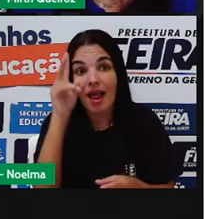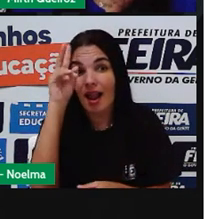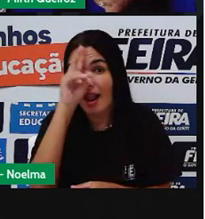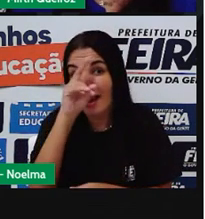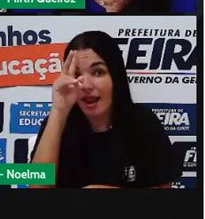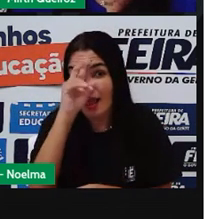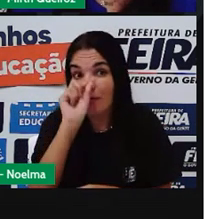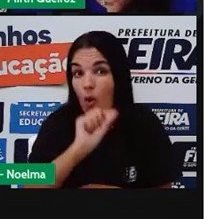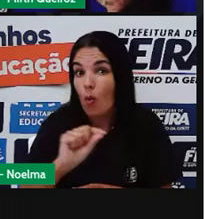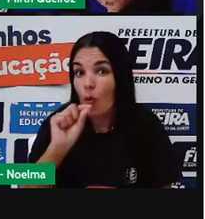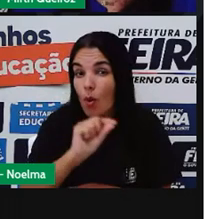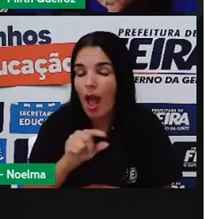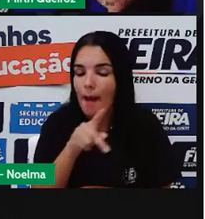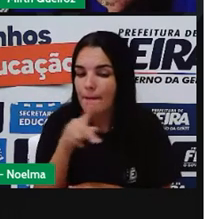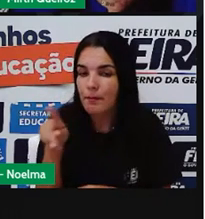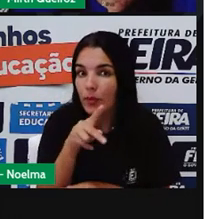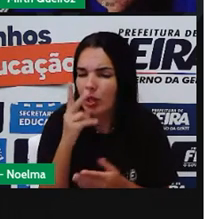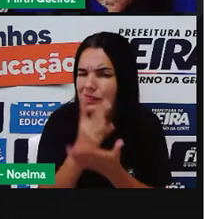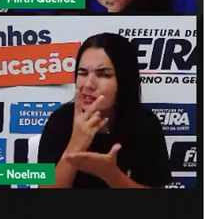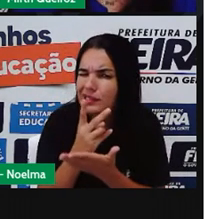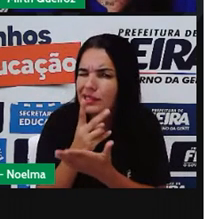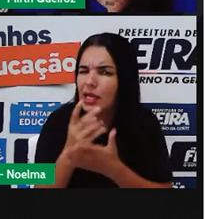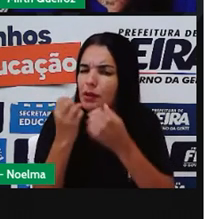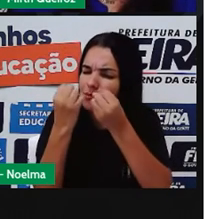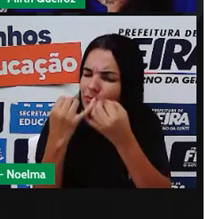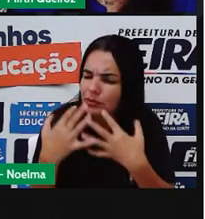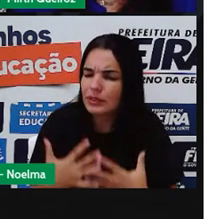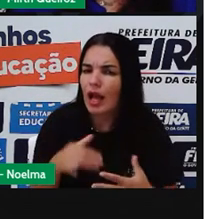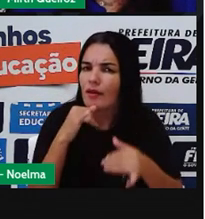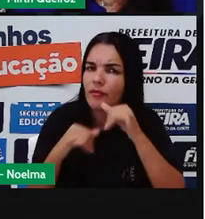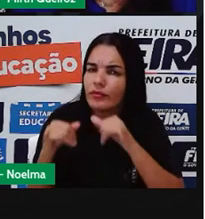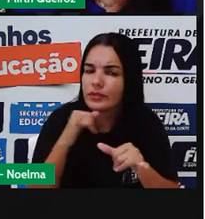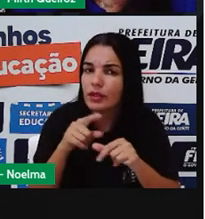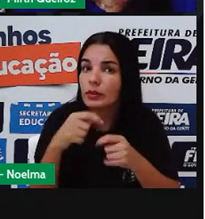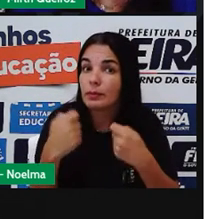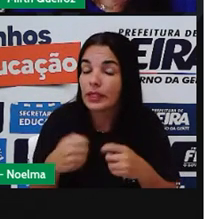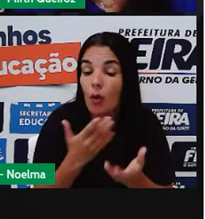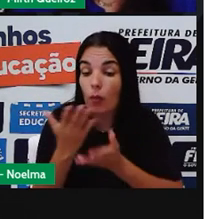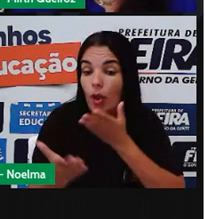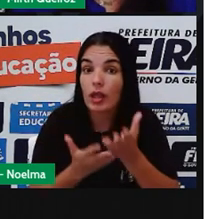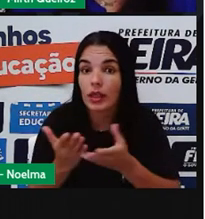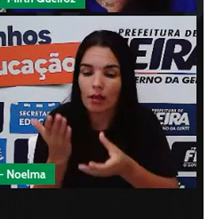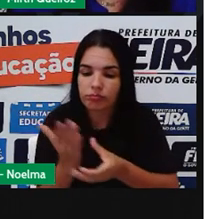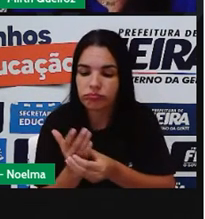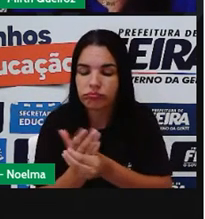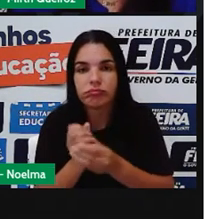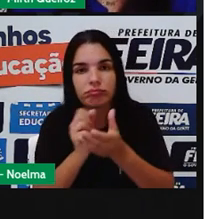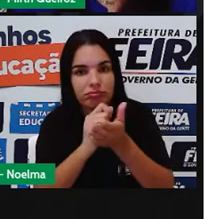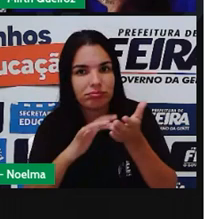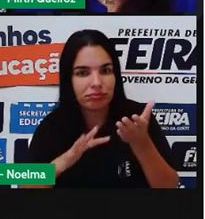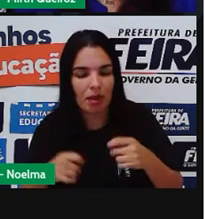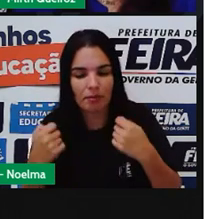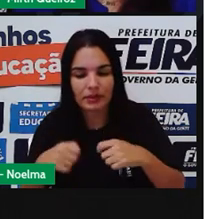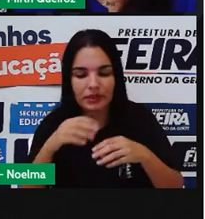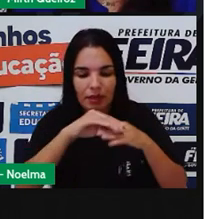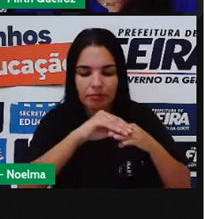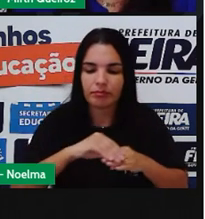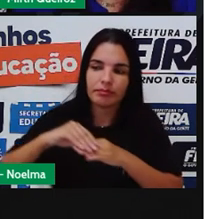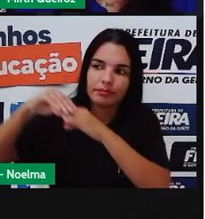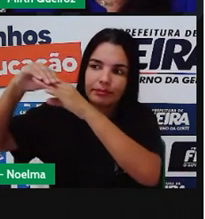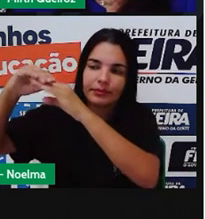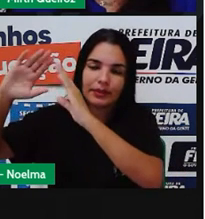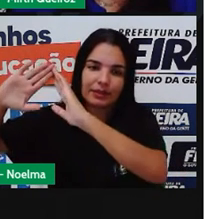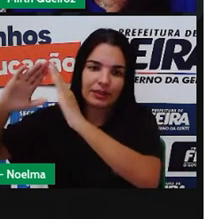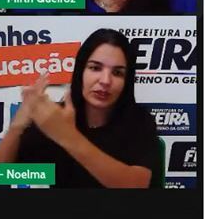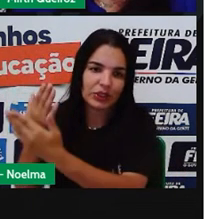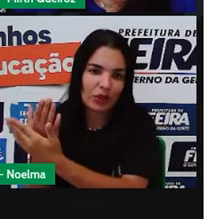-se Do que a PRO Vem dizendo Sempre a vocês Cuidem deste material Que ele deverá ser entregue Às escolas de